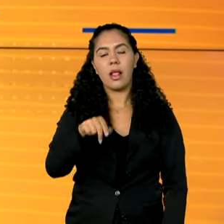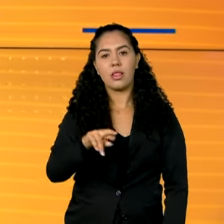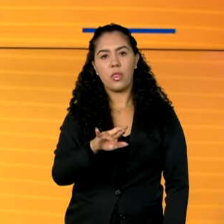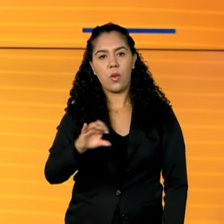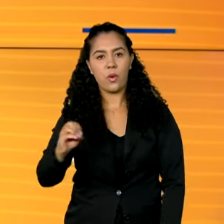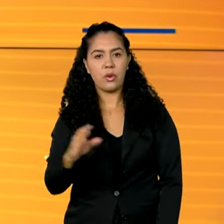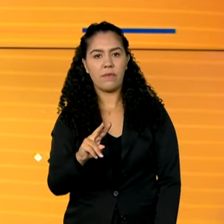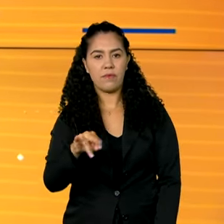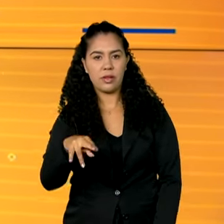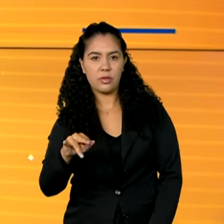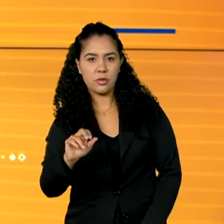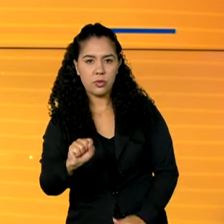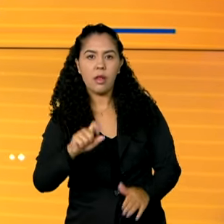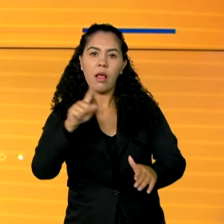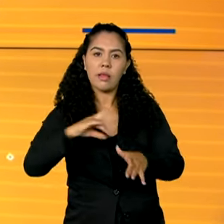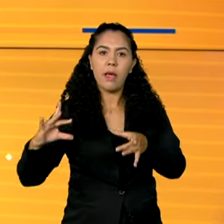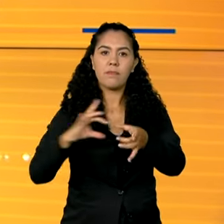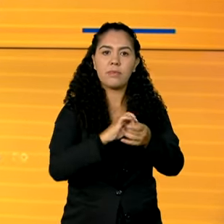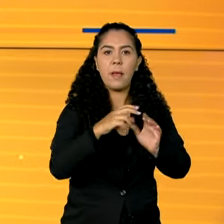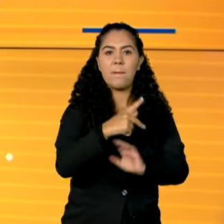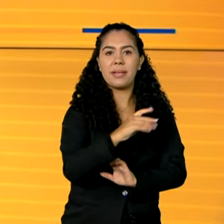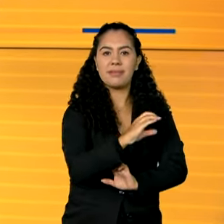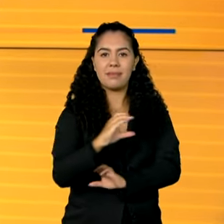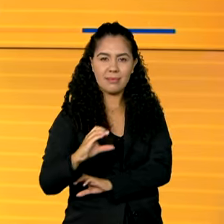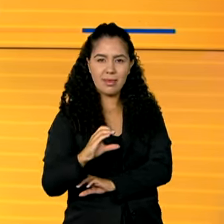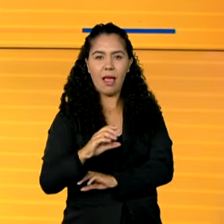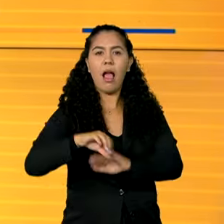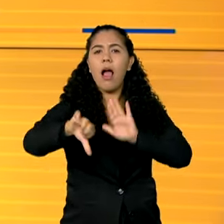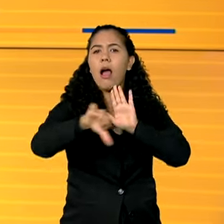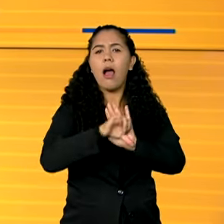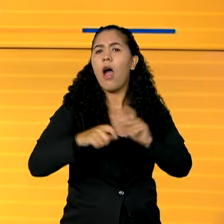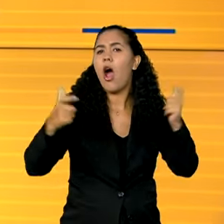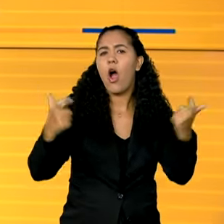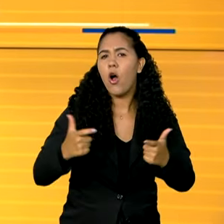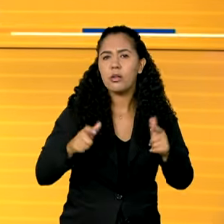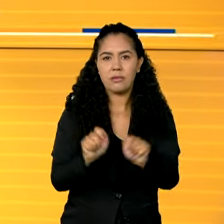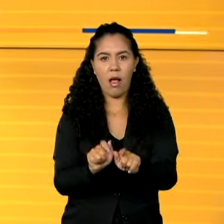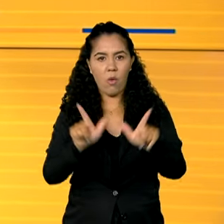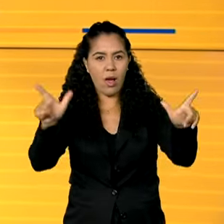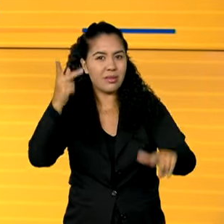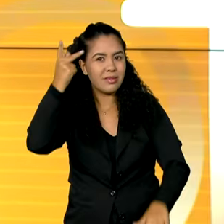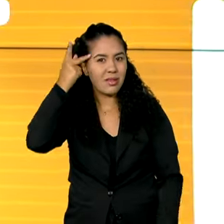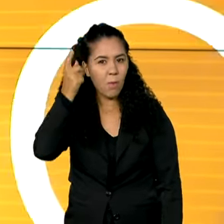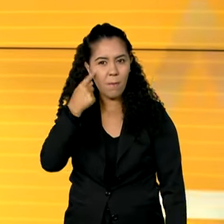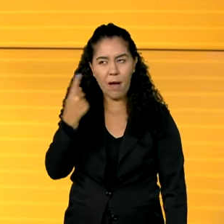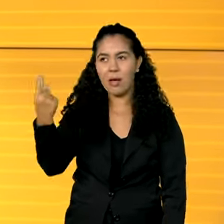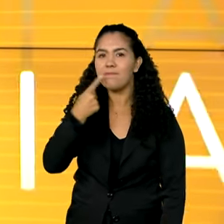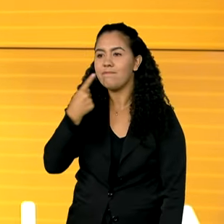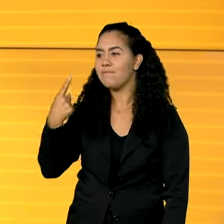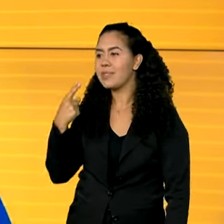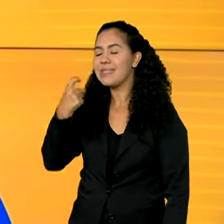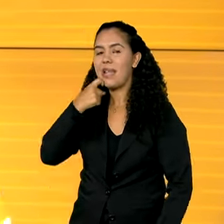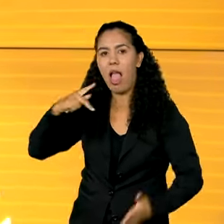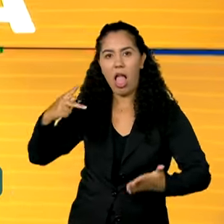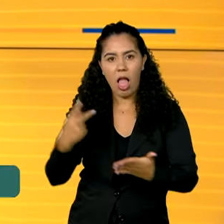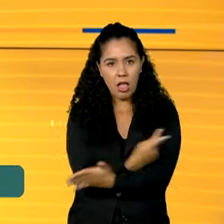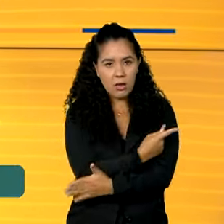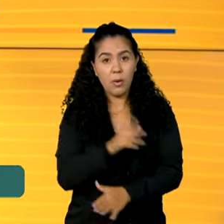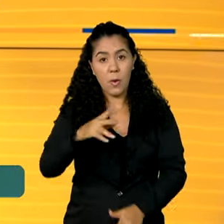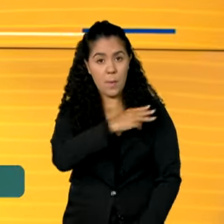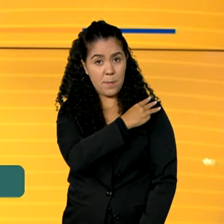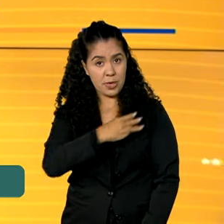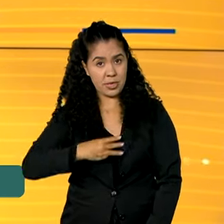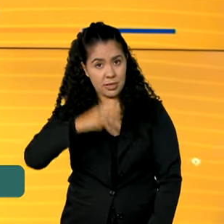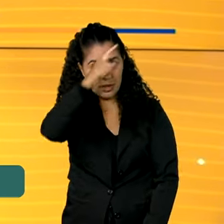delatou integrantes do PCC. O crime foi no aeroporto de Guarulhos, em São Paulo, na última sexta-feira. De acordo com Lewandowski,